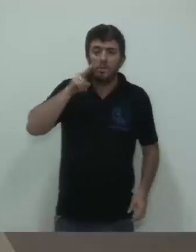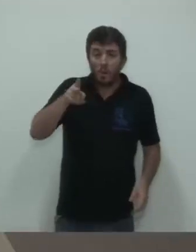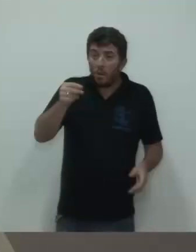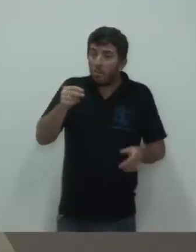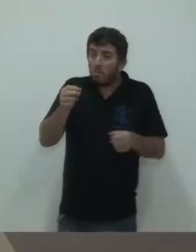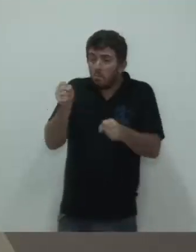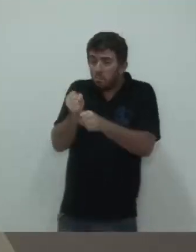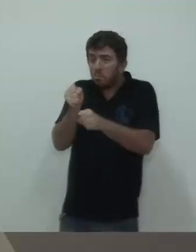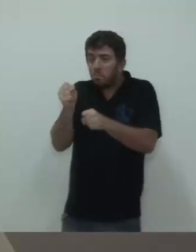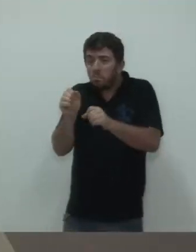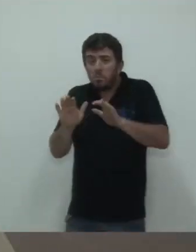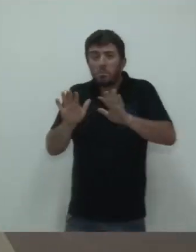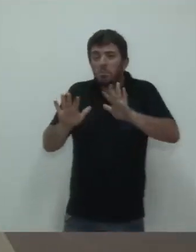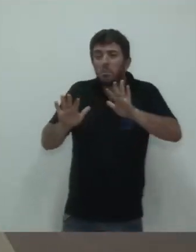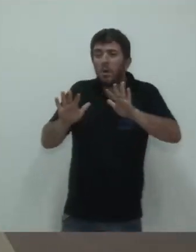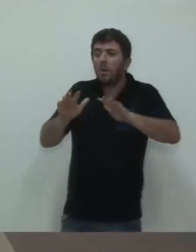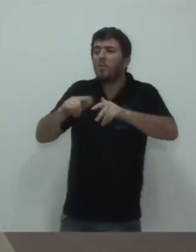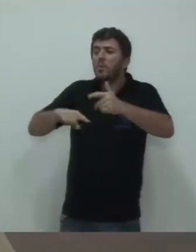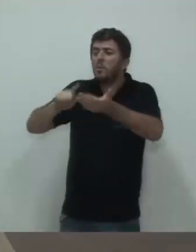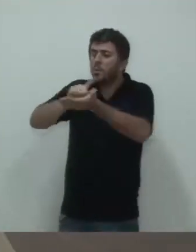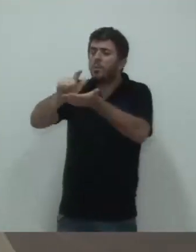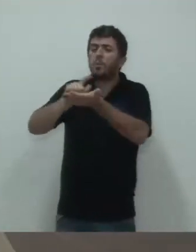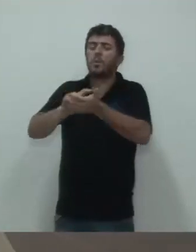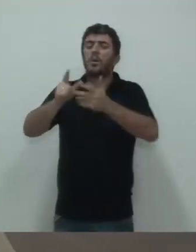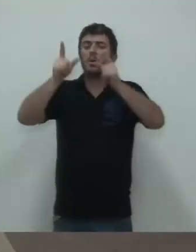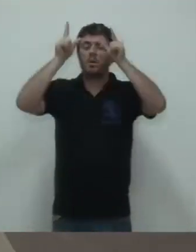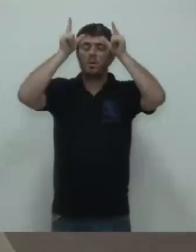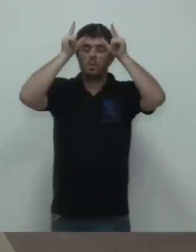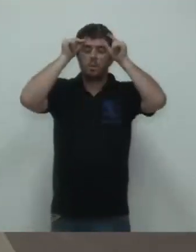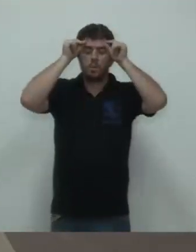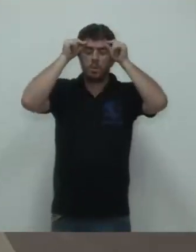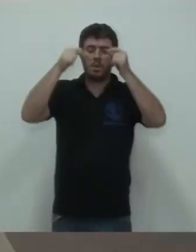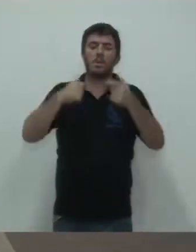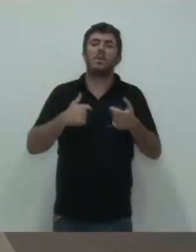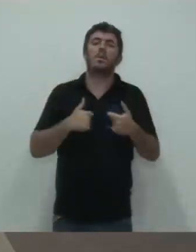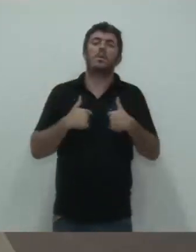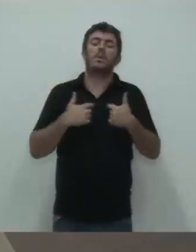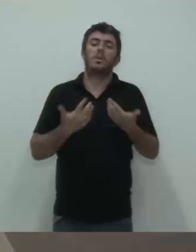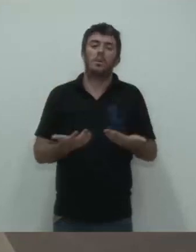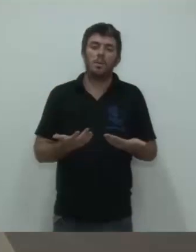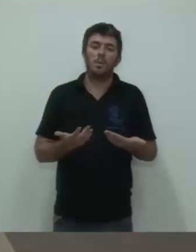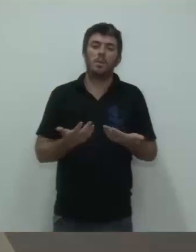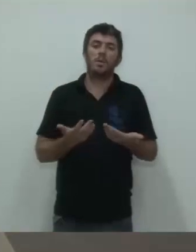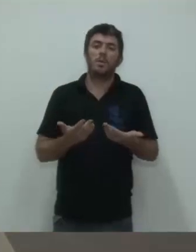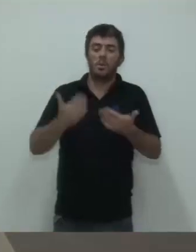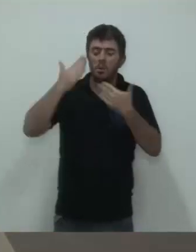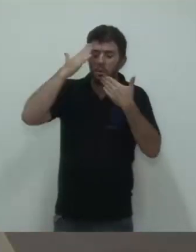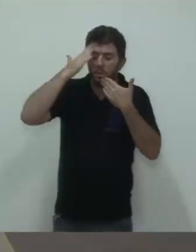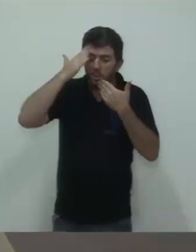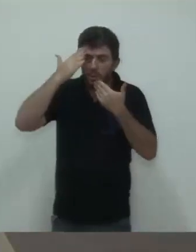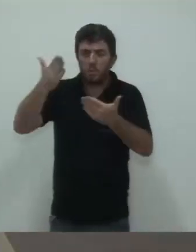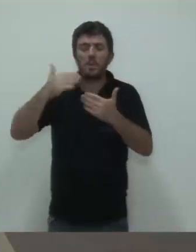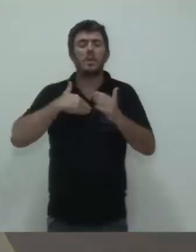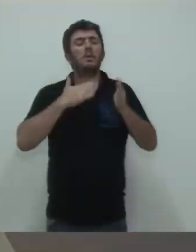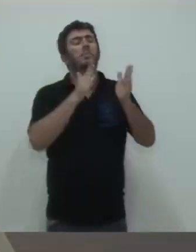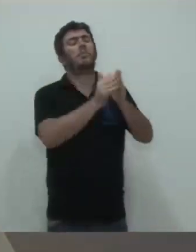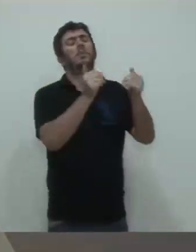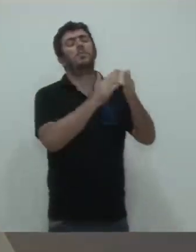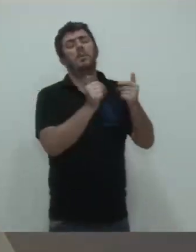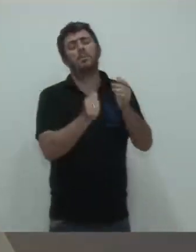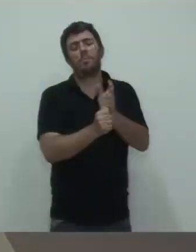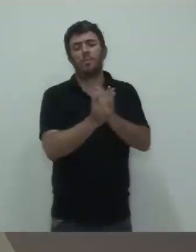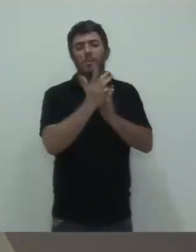quero, assim, cumprimentar a todos os envolvidos, que finalmente nos ouviram, depois de inúmeros